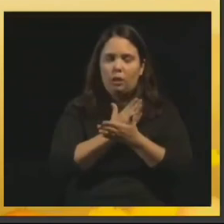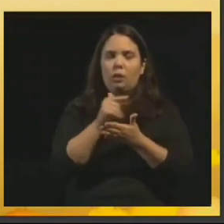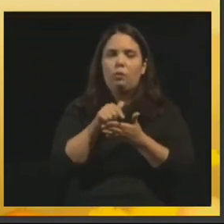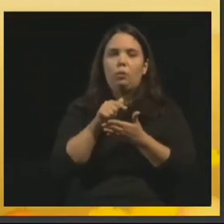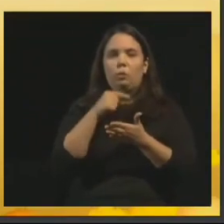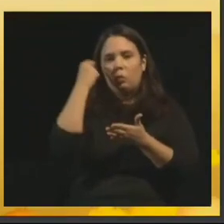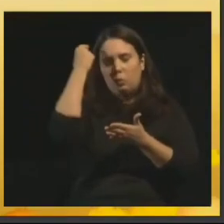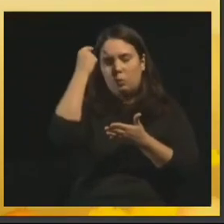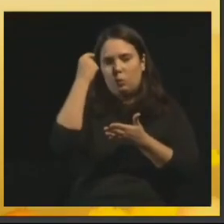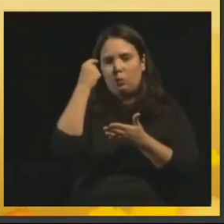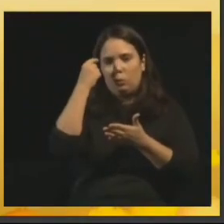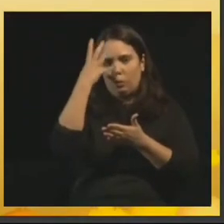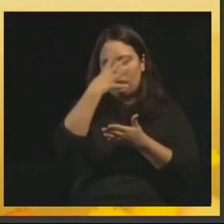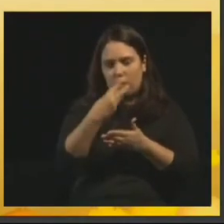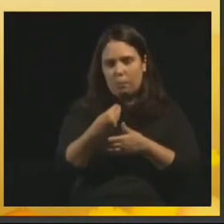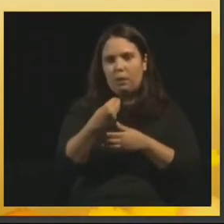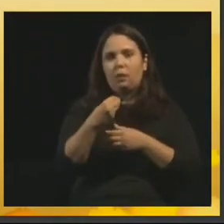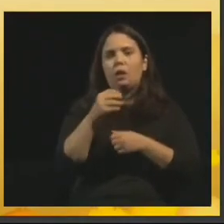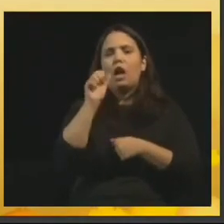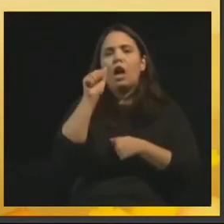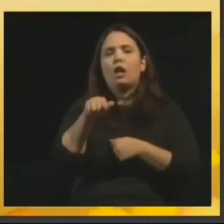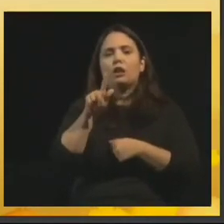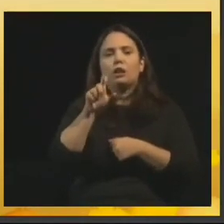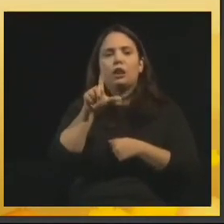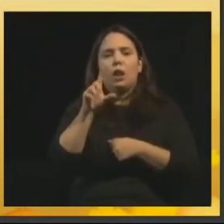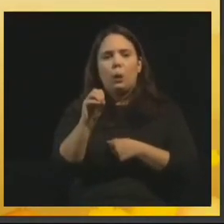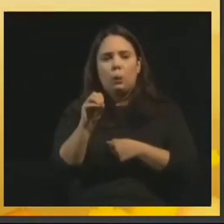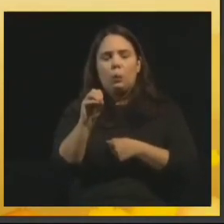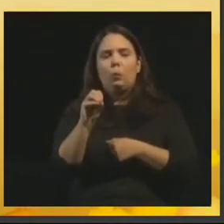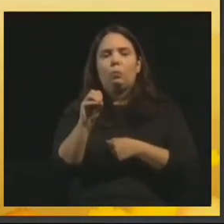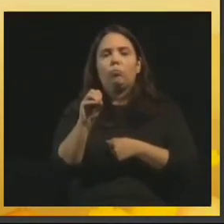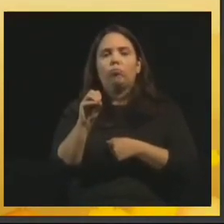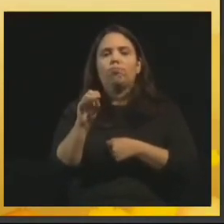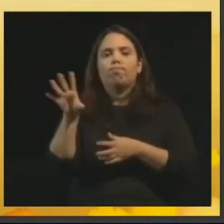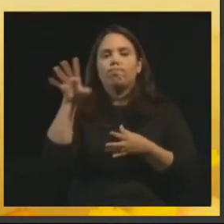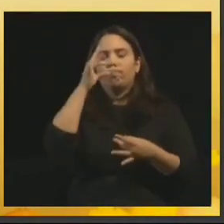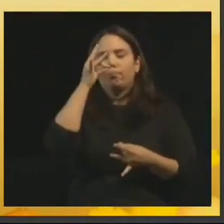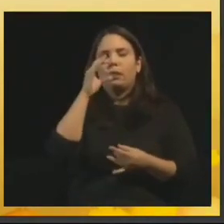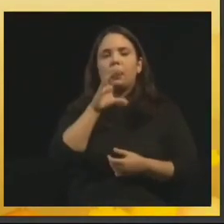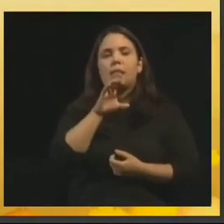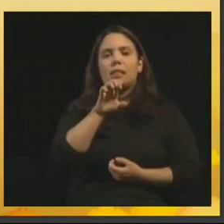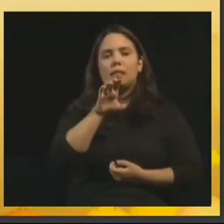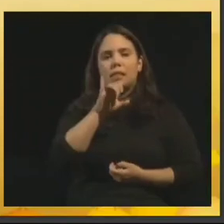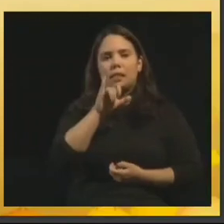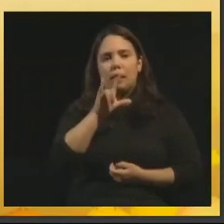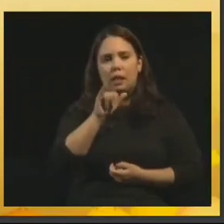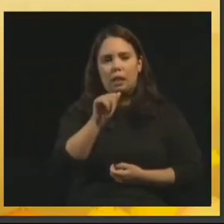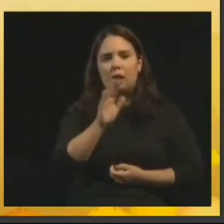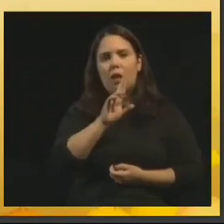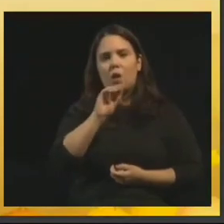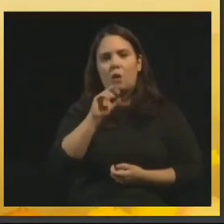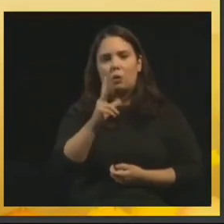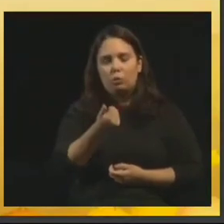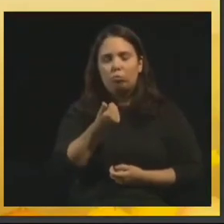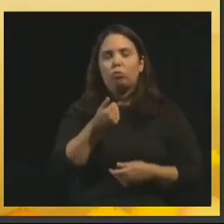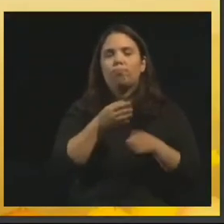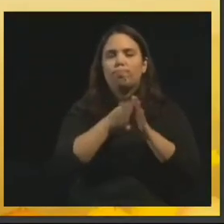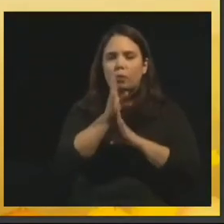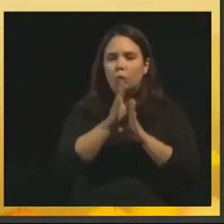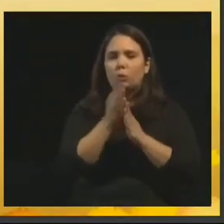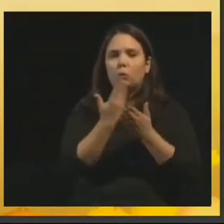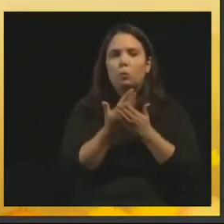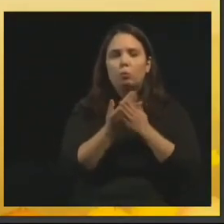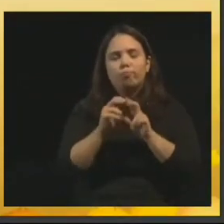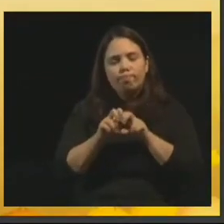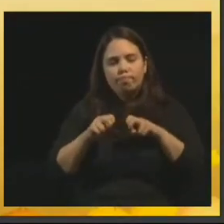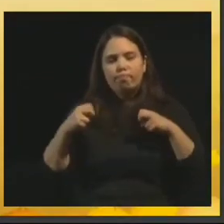O espírito Ângelo Agarô, pela médium Cecília Rocha, defendendo a implantação do estudo sistematizado da doutrina espírita.